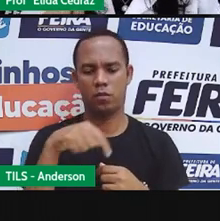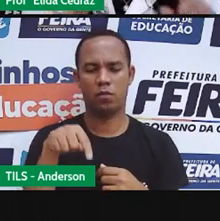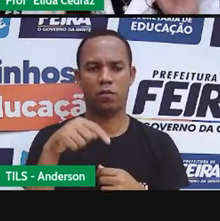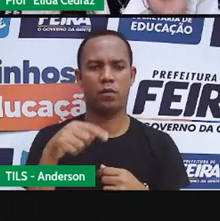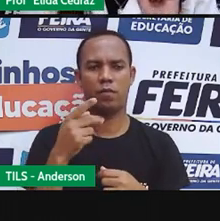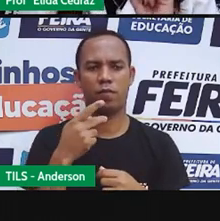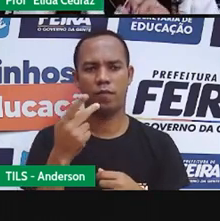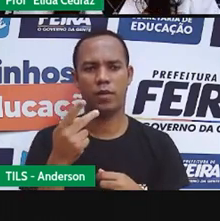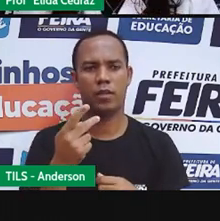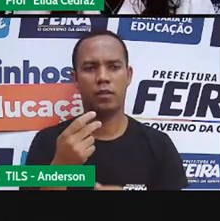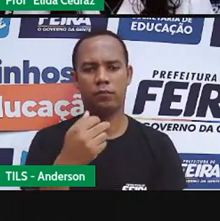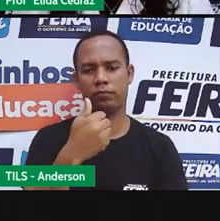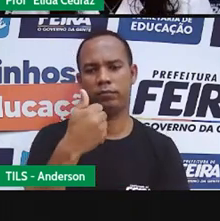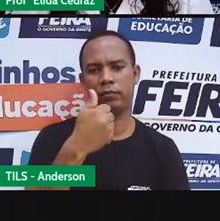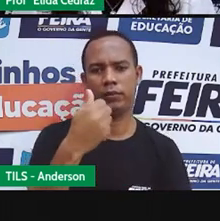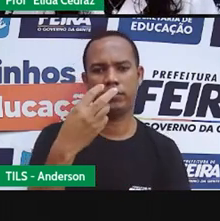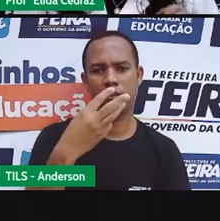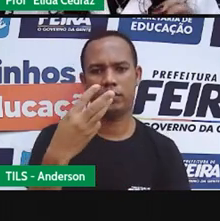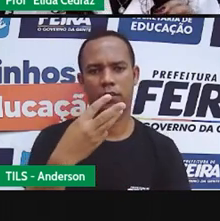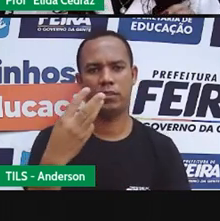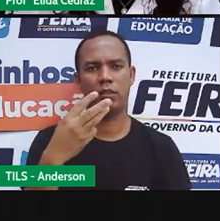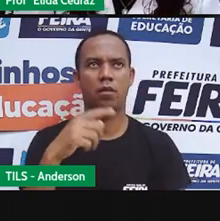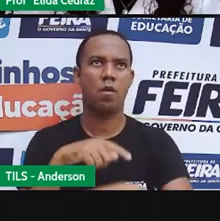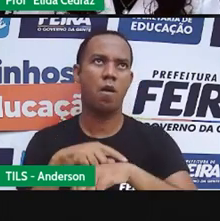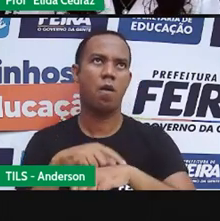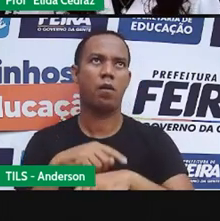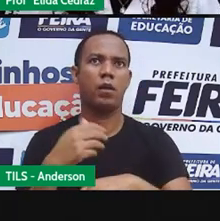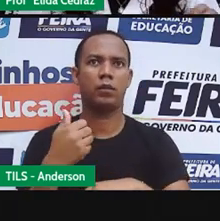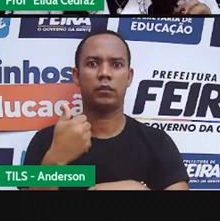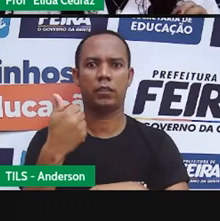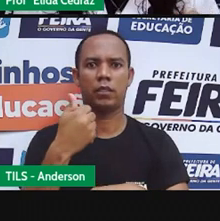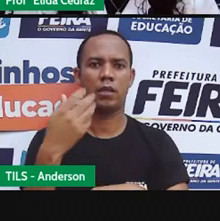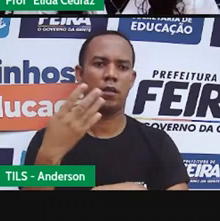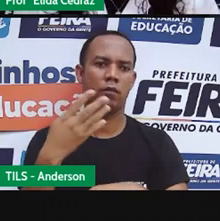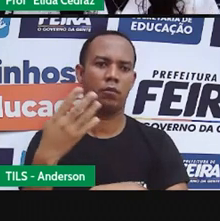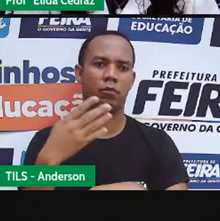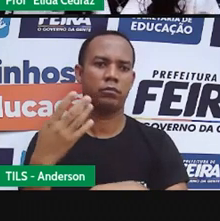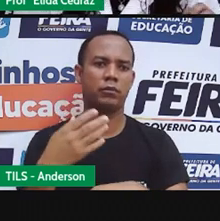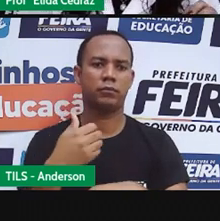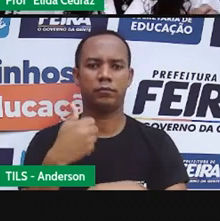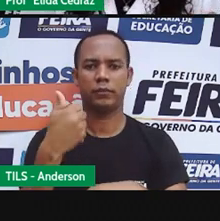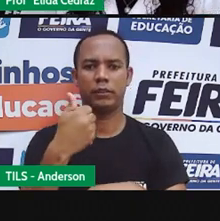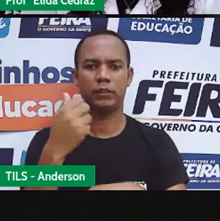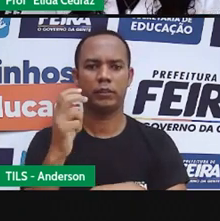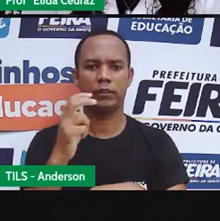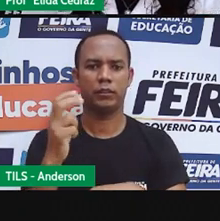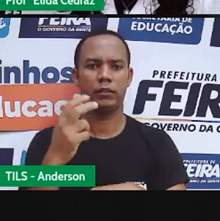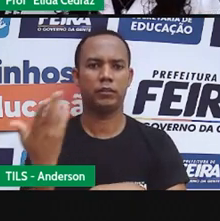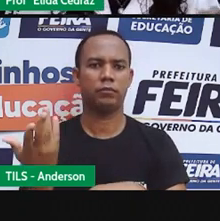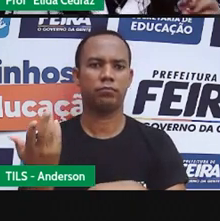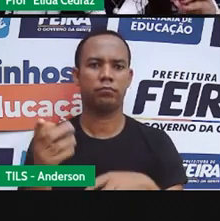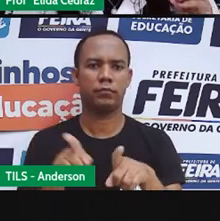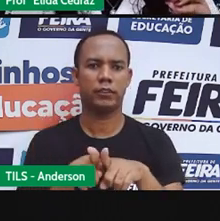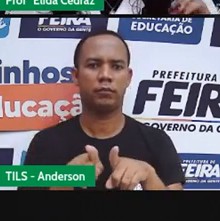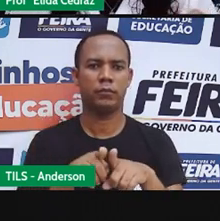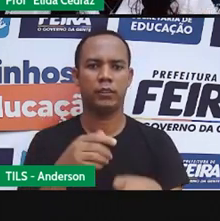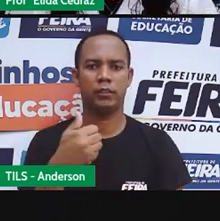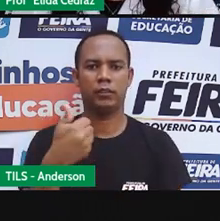falar, treze horas, quatorze, quinze, dezesseis,